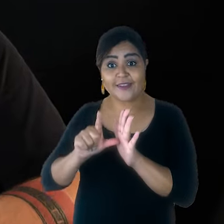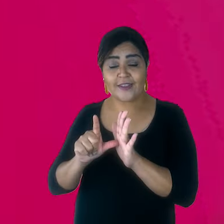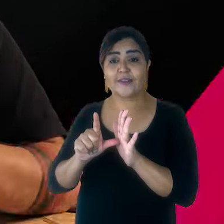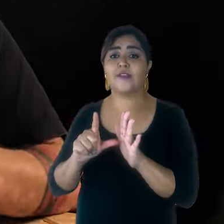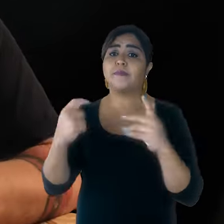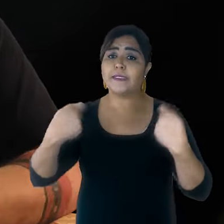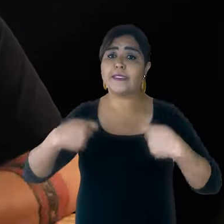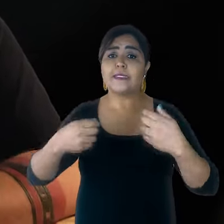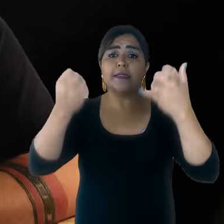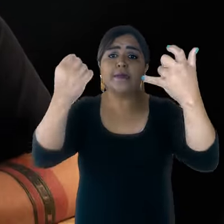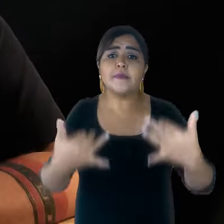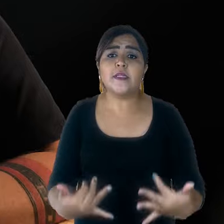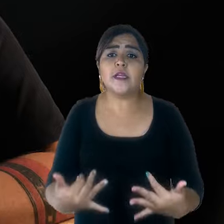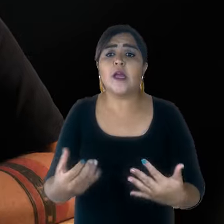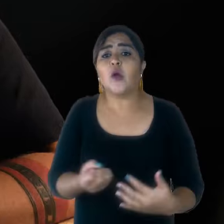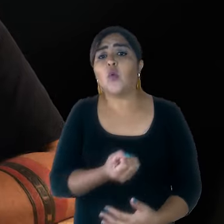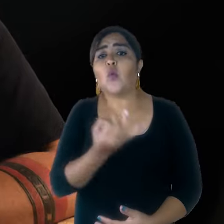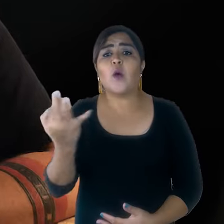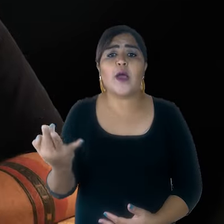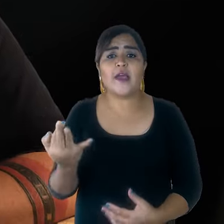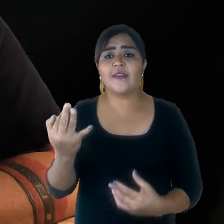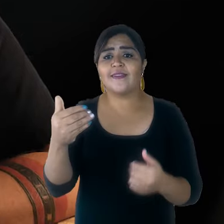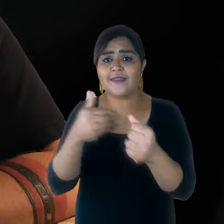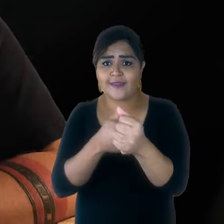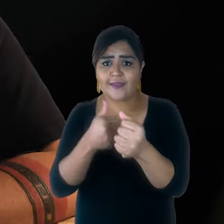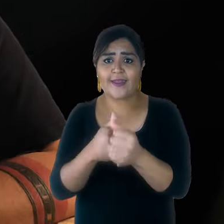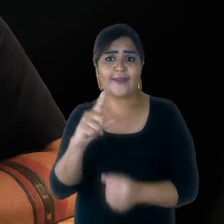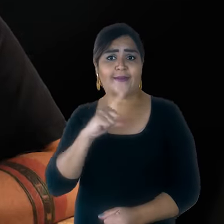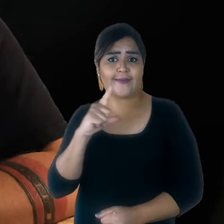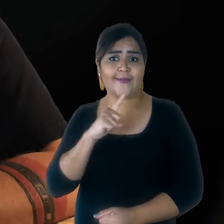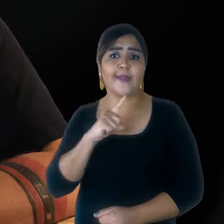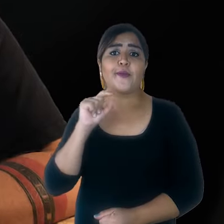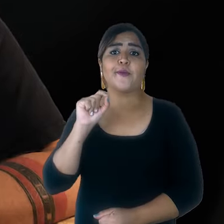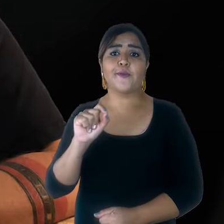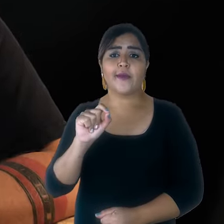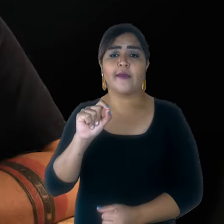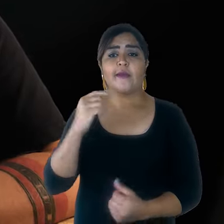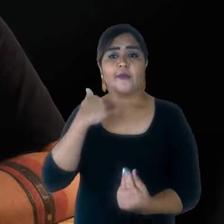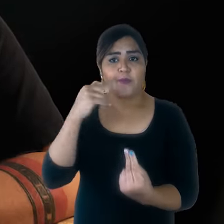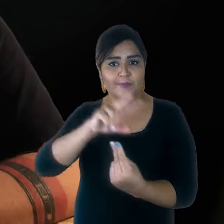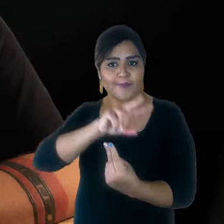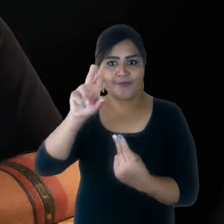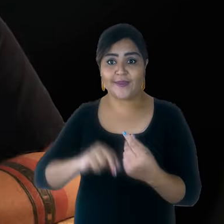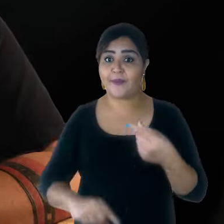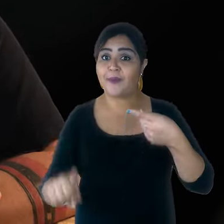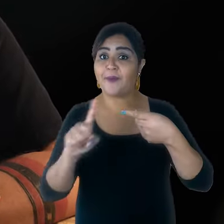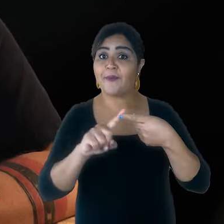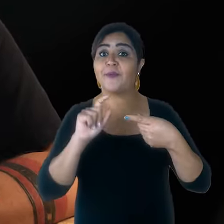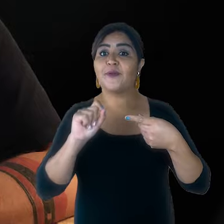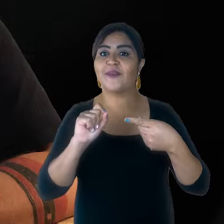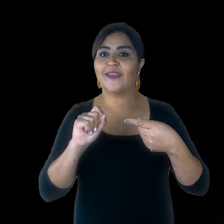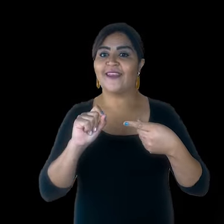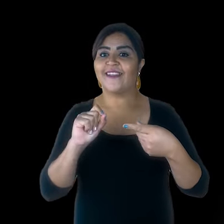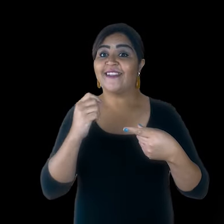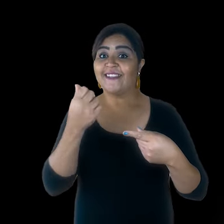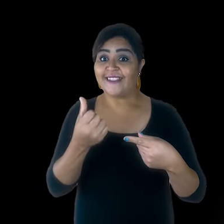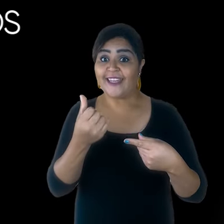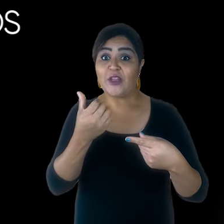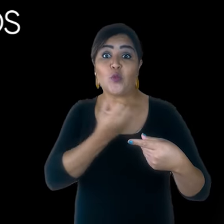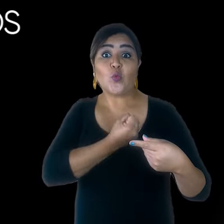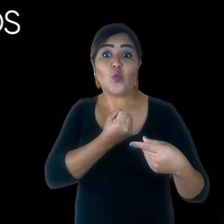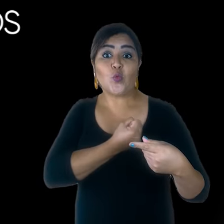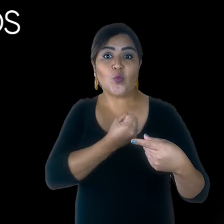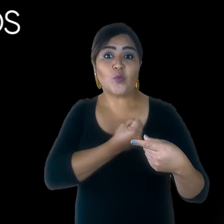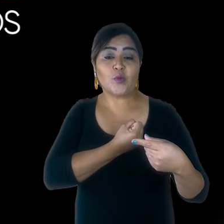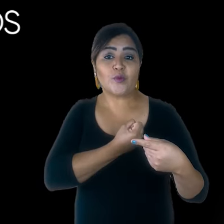para você. Para começar e não ficar nenhum tipo de dúvida, vale explicar os tipos de senha que você utiliza aqui no Bradesco. A primeira